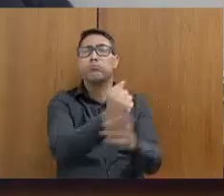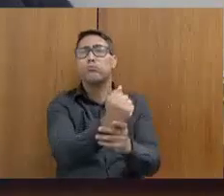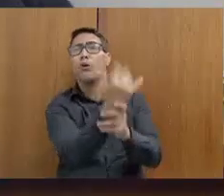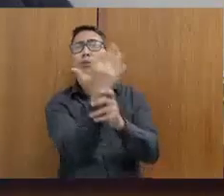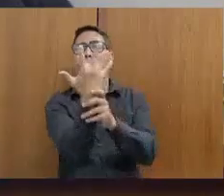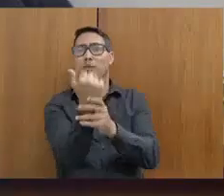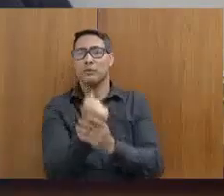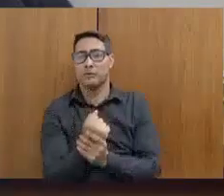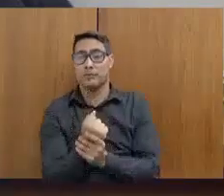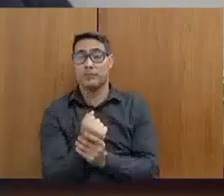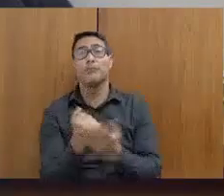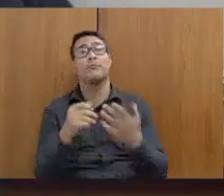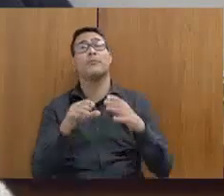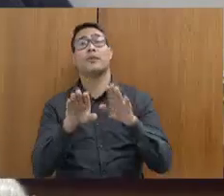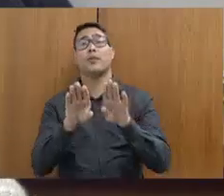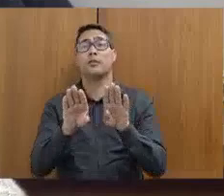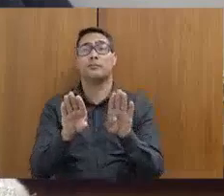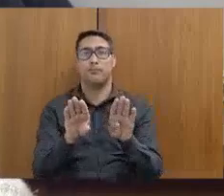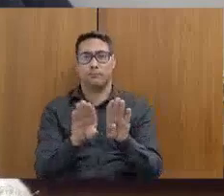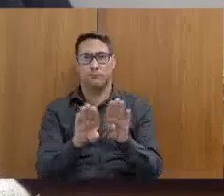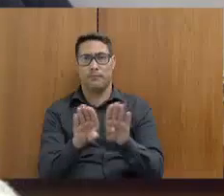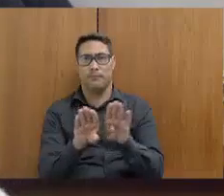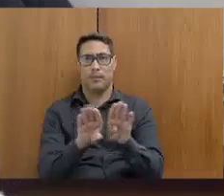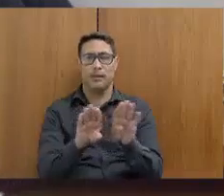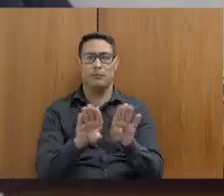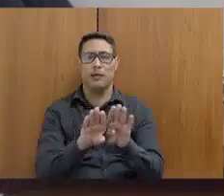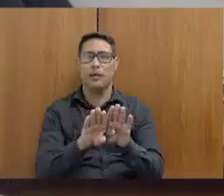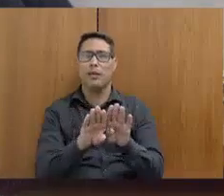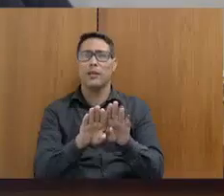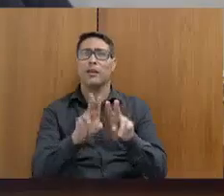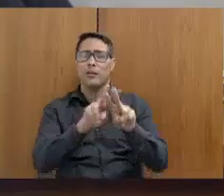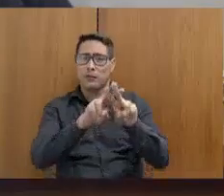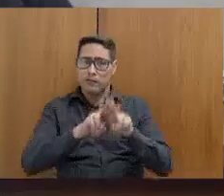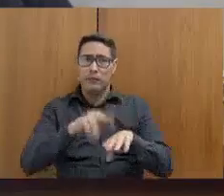E, por último, falando sobre a humanização,